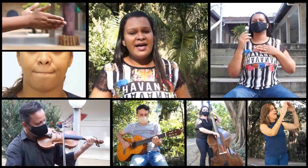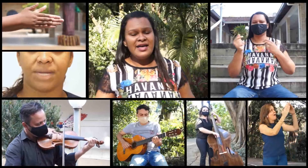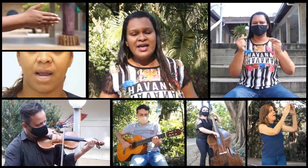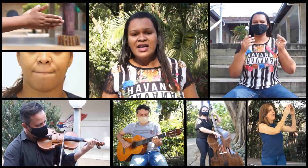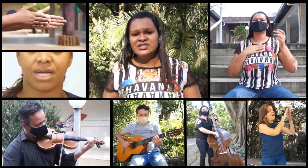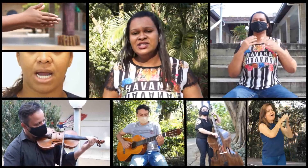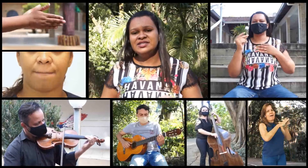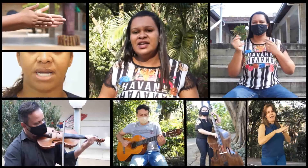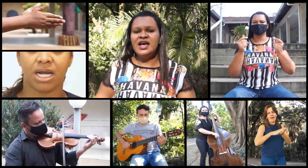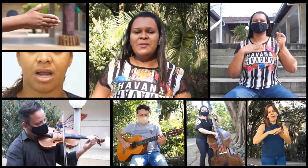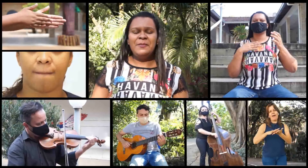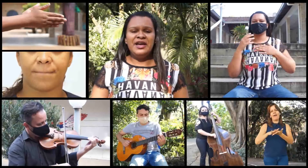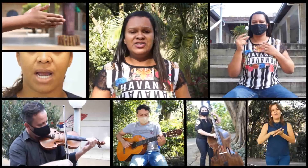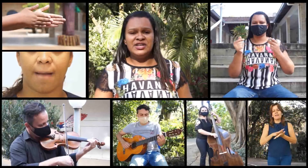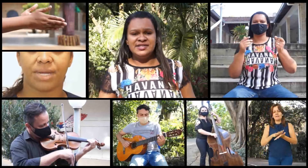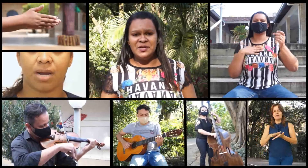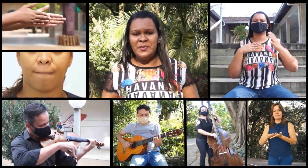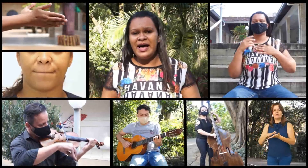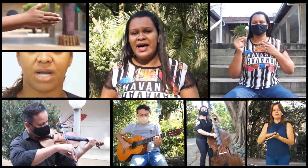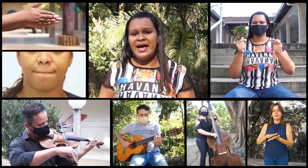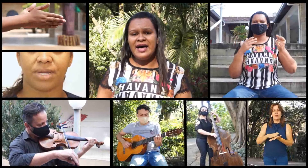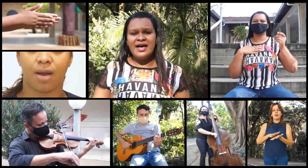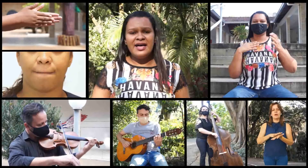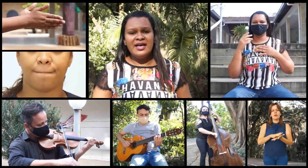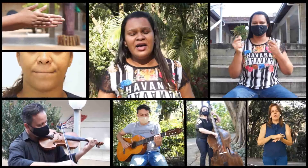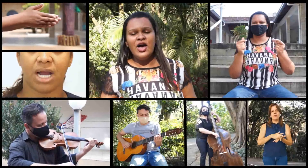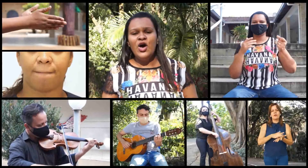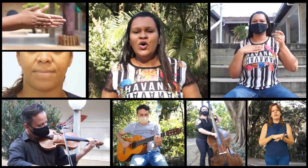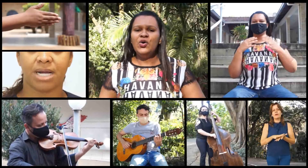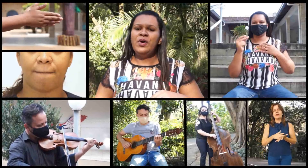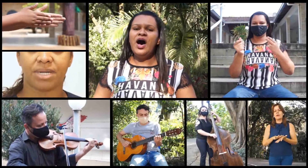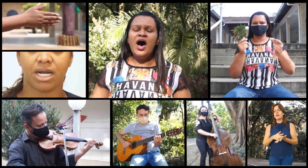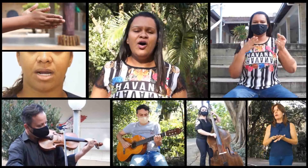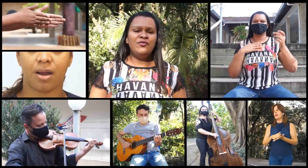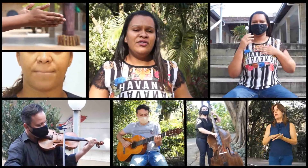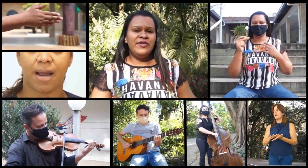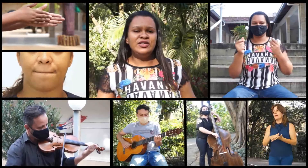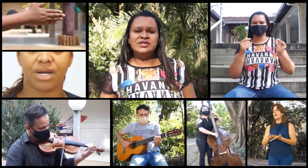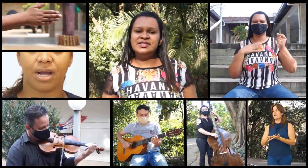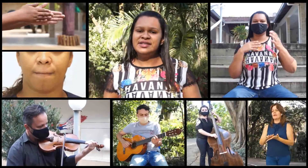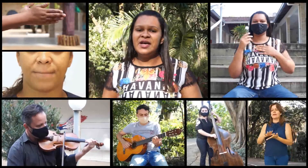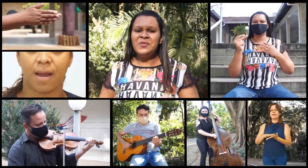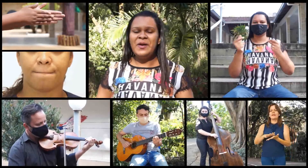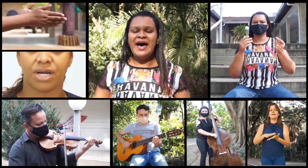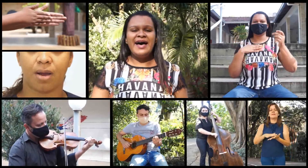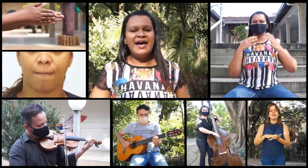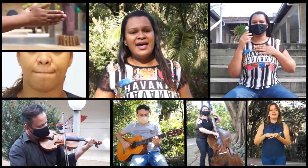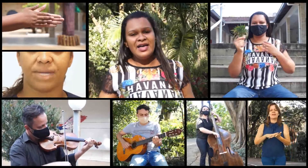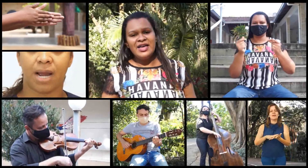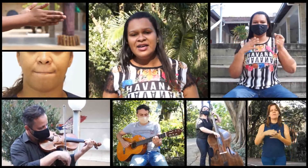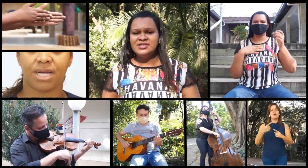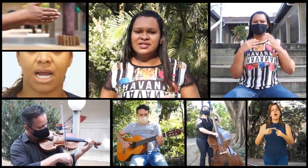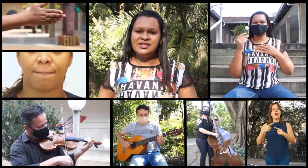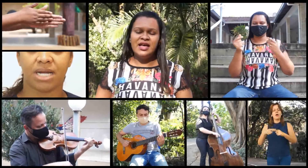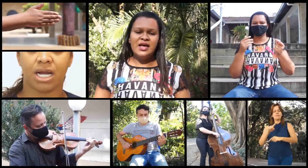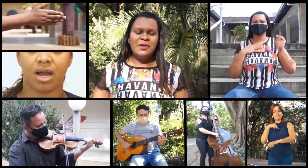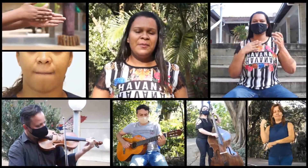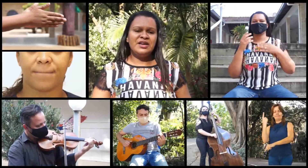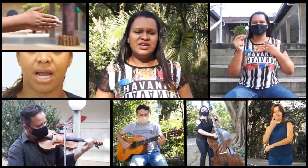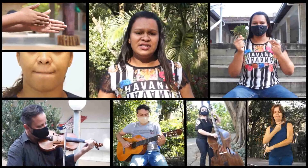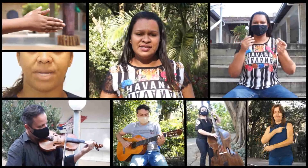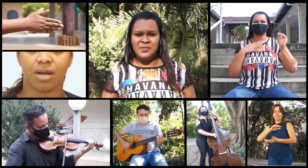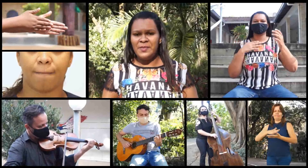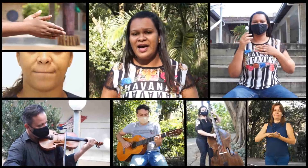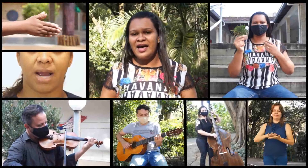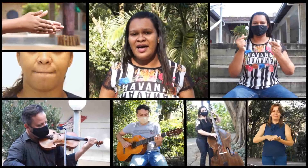De samba pra gente sambar O morro foi feito de samba De samba